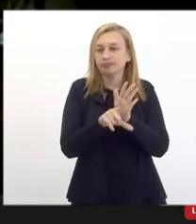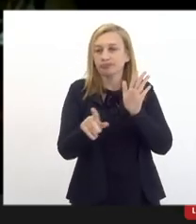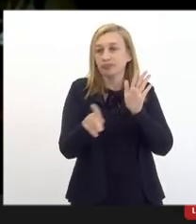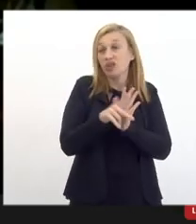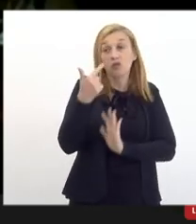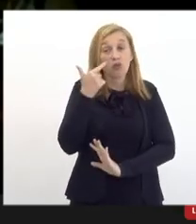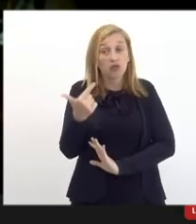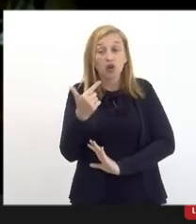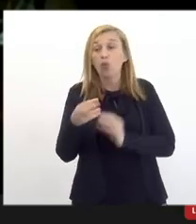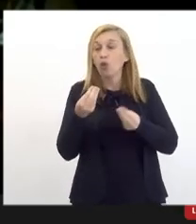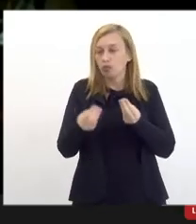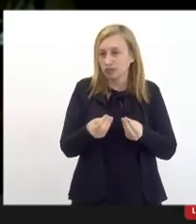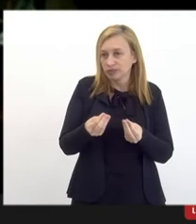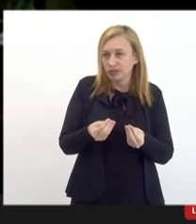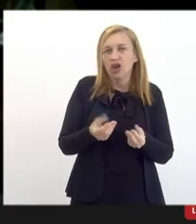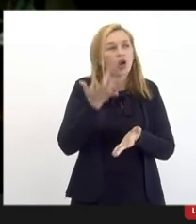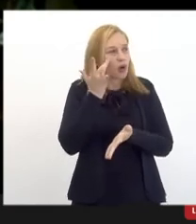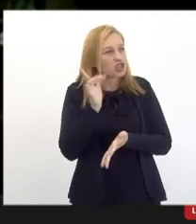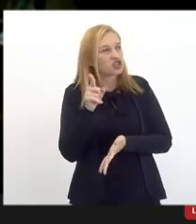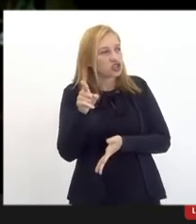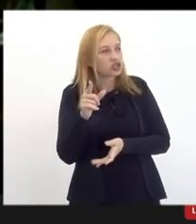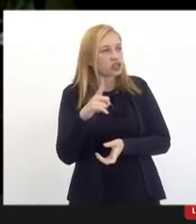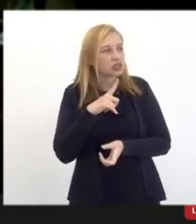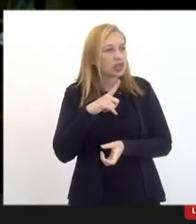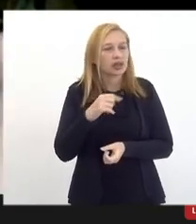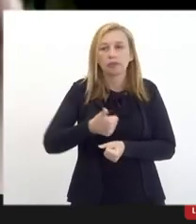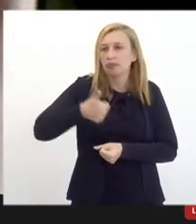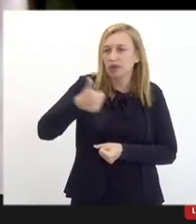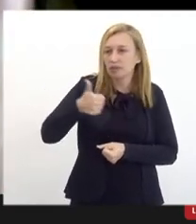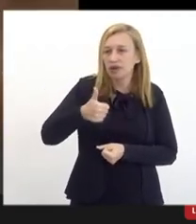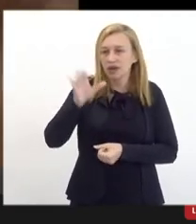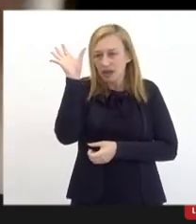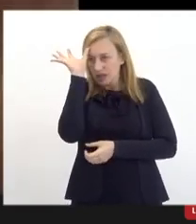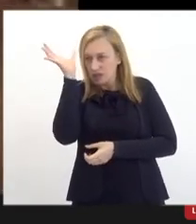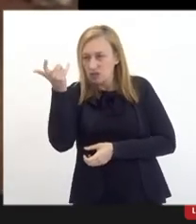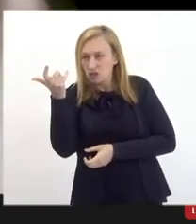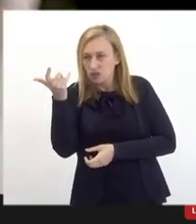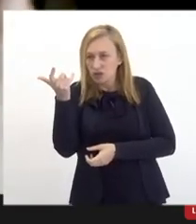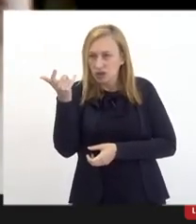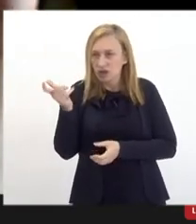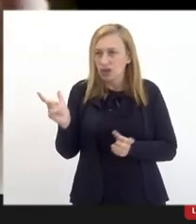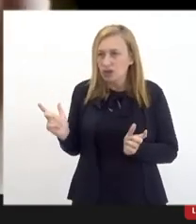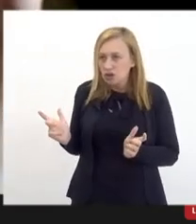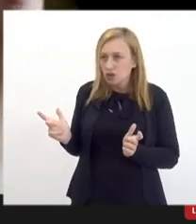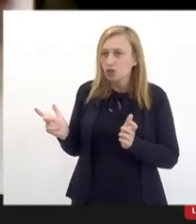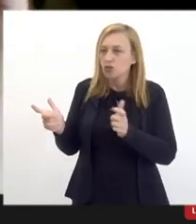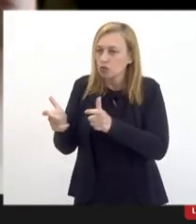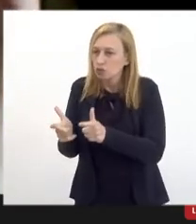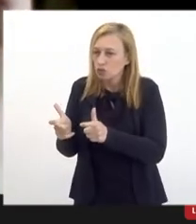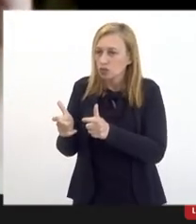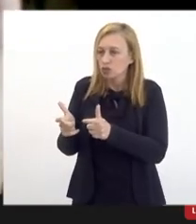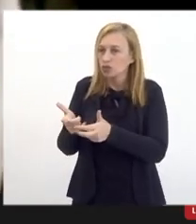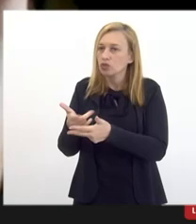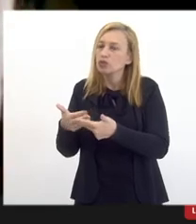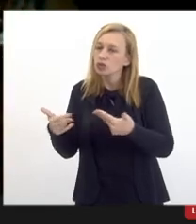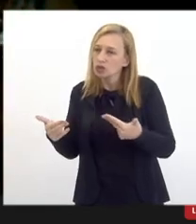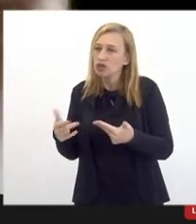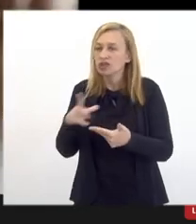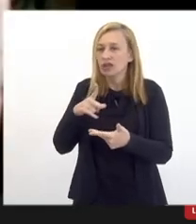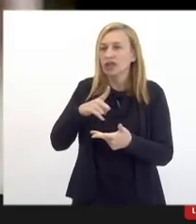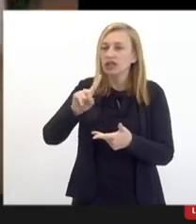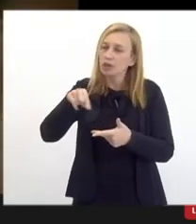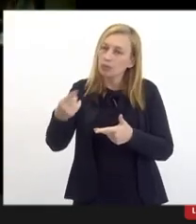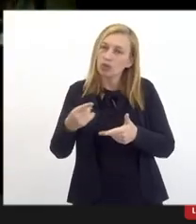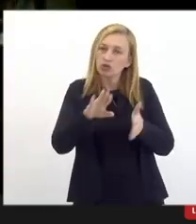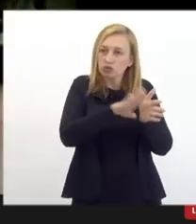eu acho que é por aí eu acho que a gente tem assim primeiro vamos resolver com as restrições que a gente tem e depois vamos tentar mexer nas